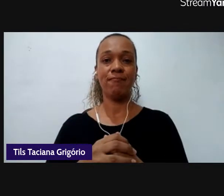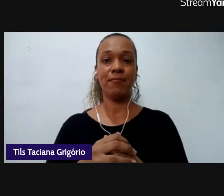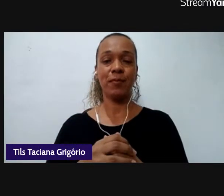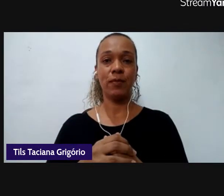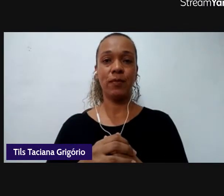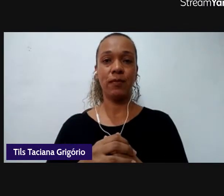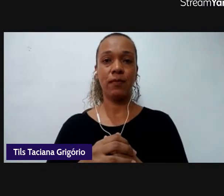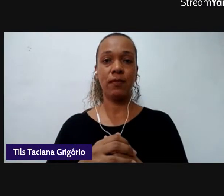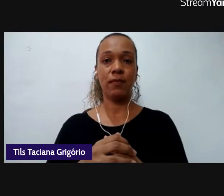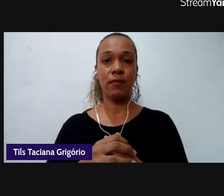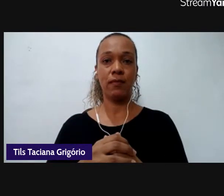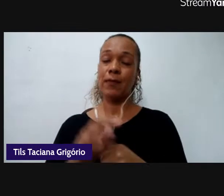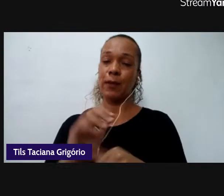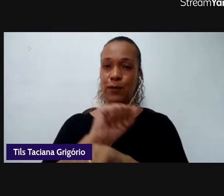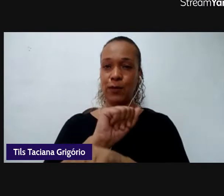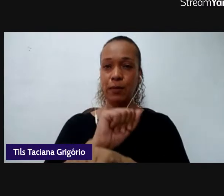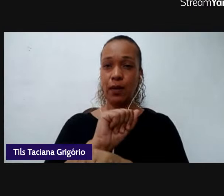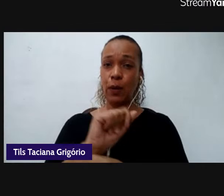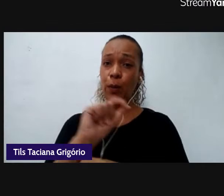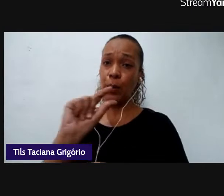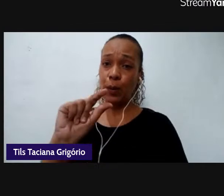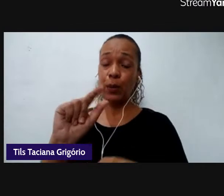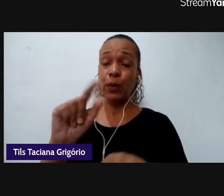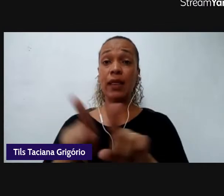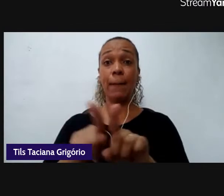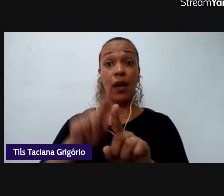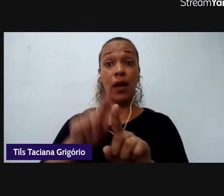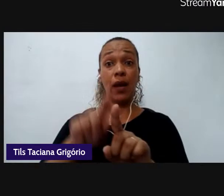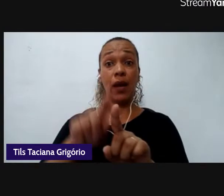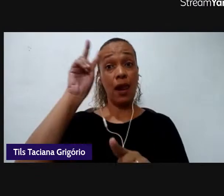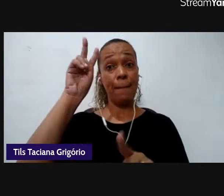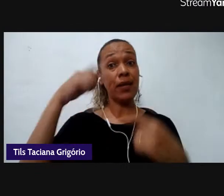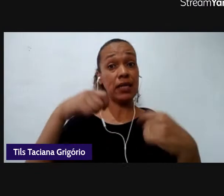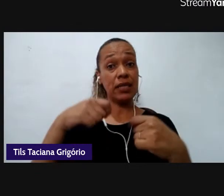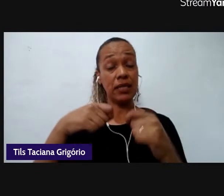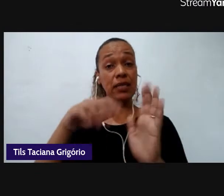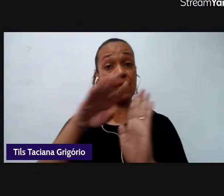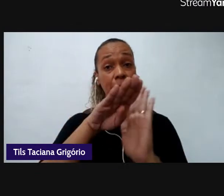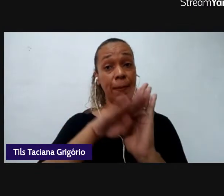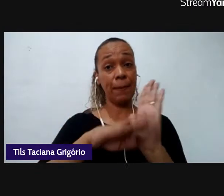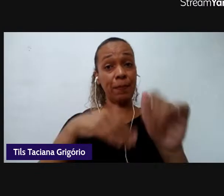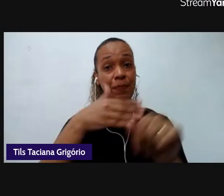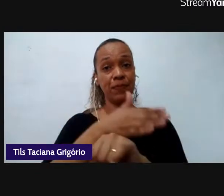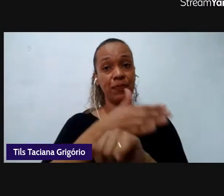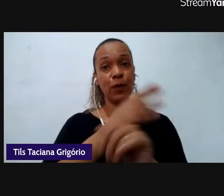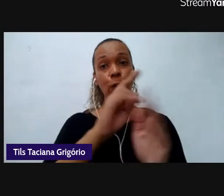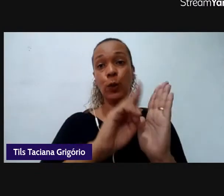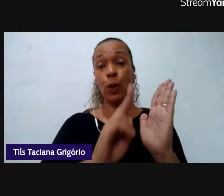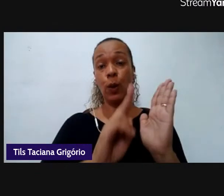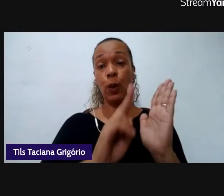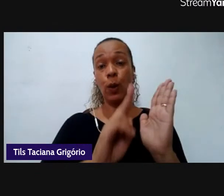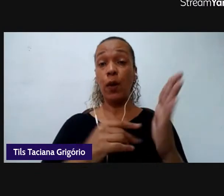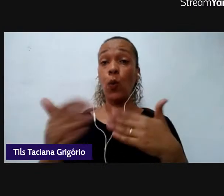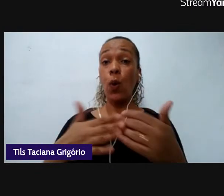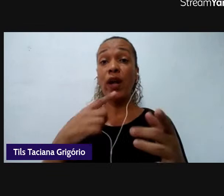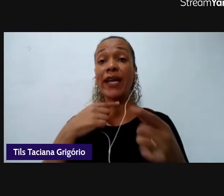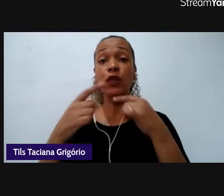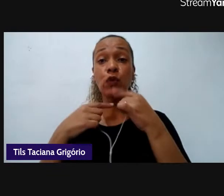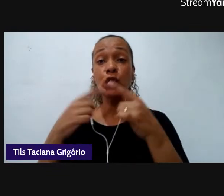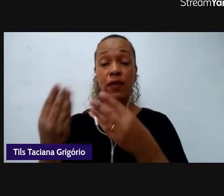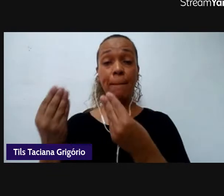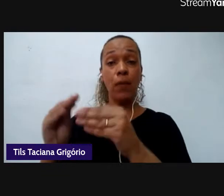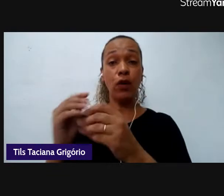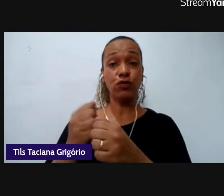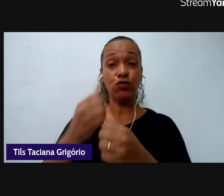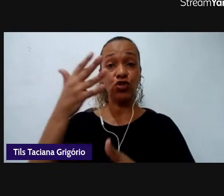vamos esperar um pouco e lembrando né que precisam assinar a lista de presença por gentileza qualquer dúvida coloque aqui no chat que a gente